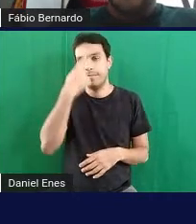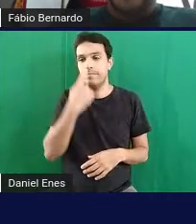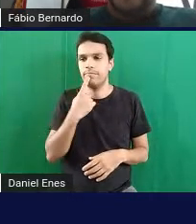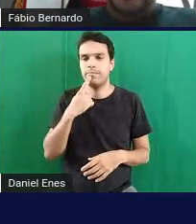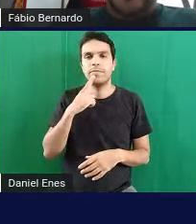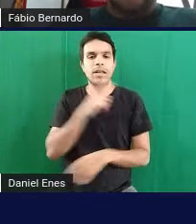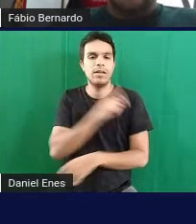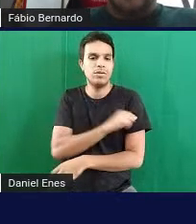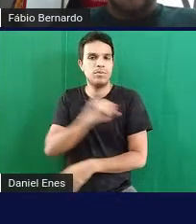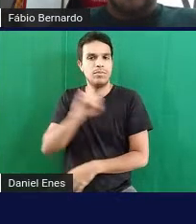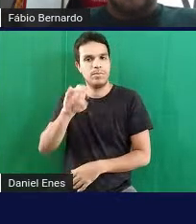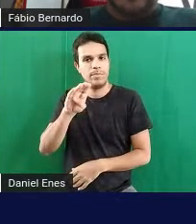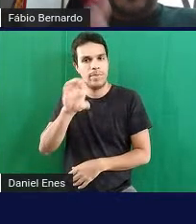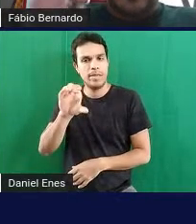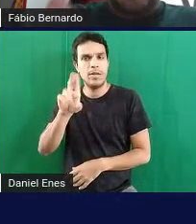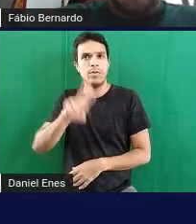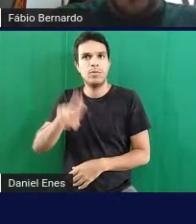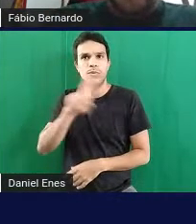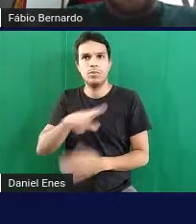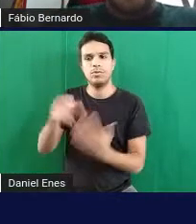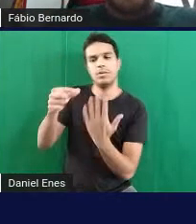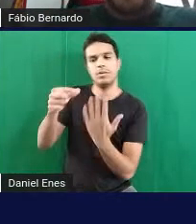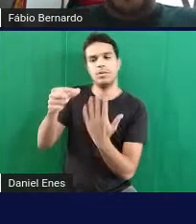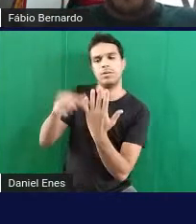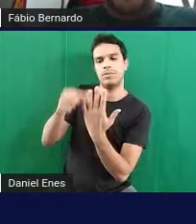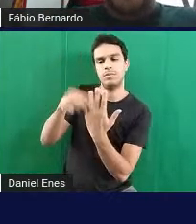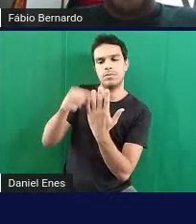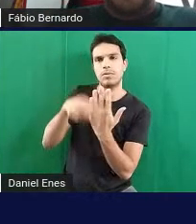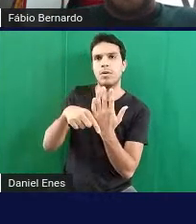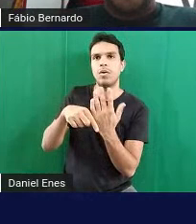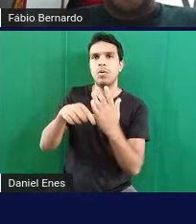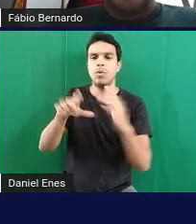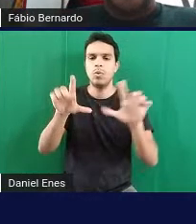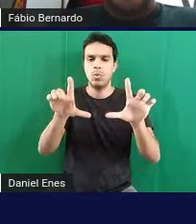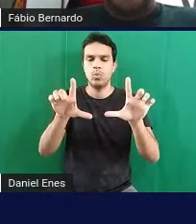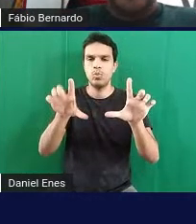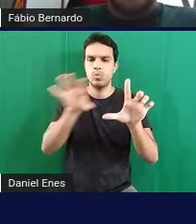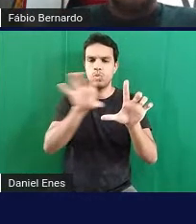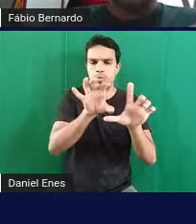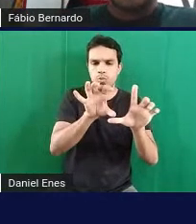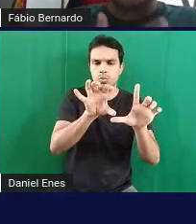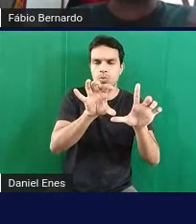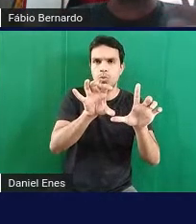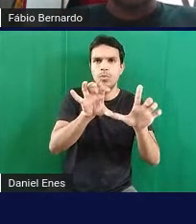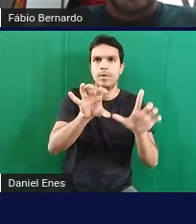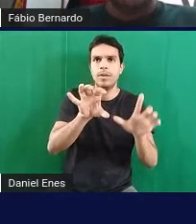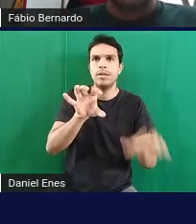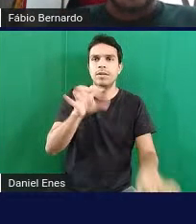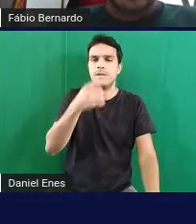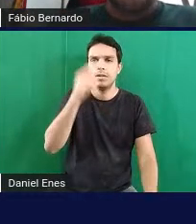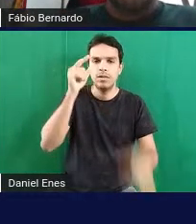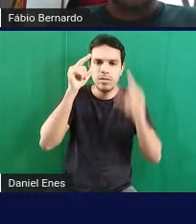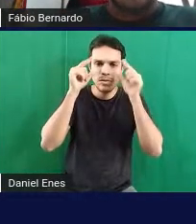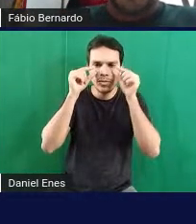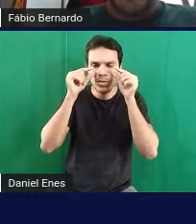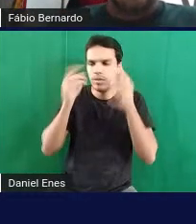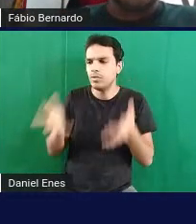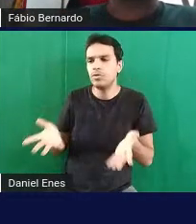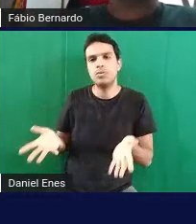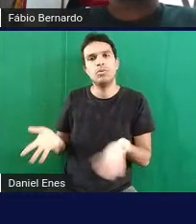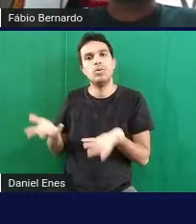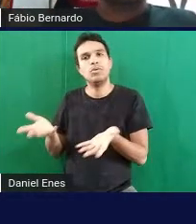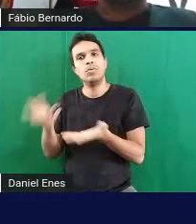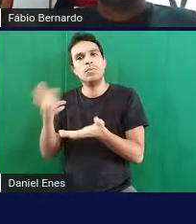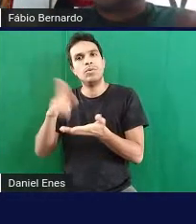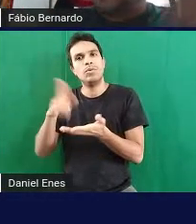é o aluno que dá do meio ele por exemplo ele tem baixa visão e a gente estimula o uso do soroban nos